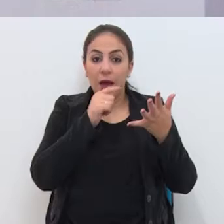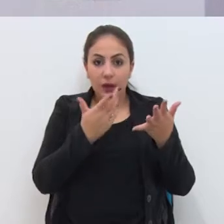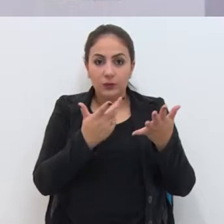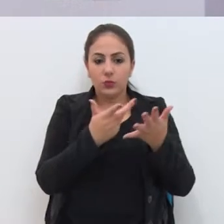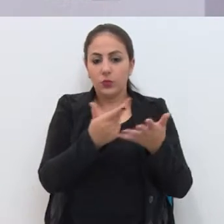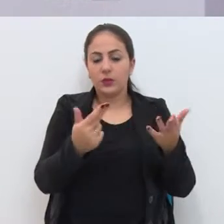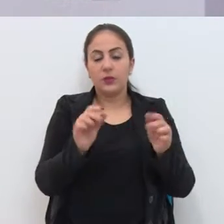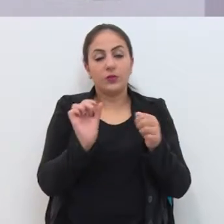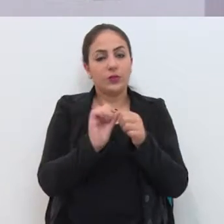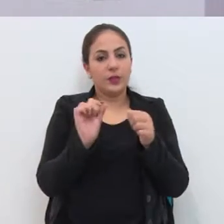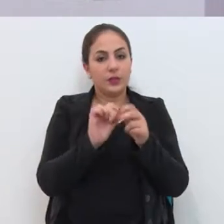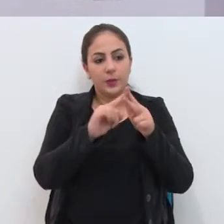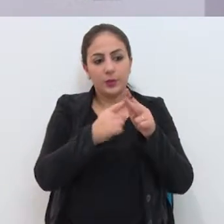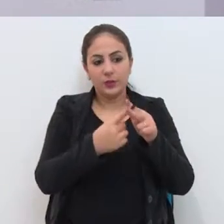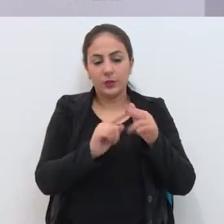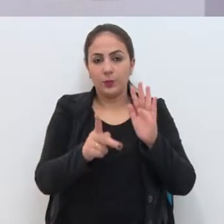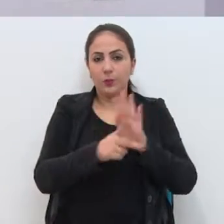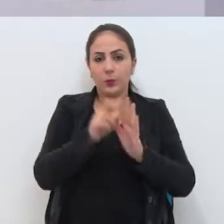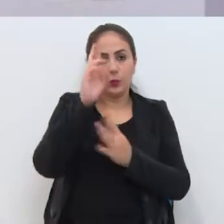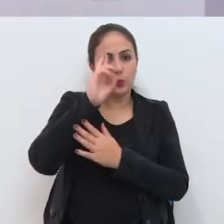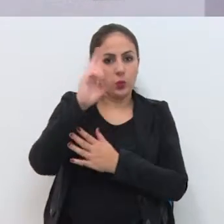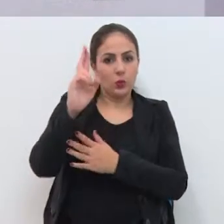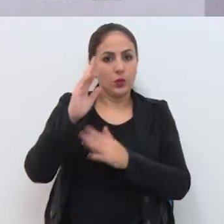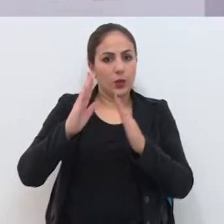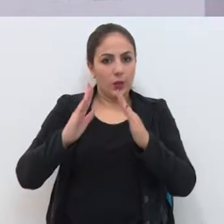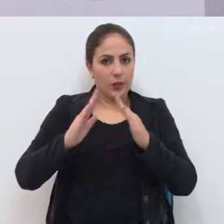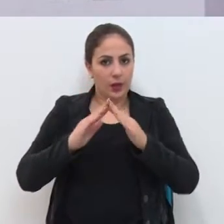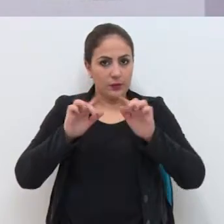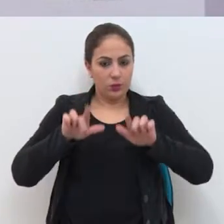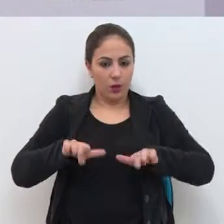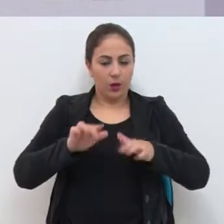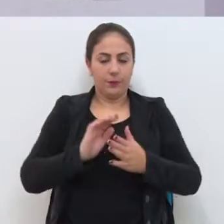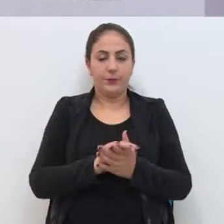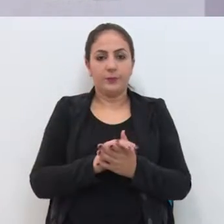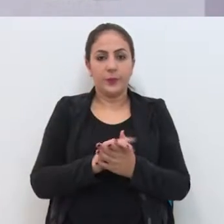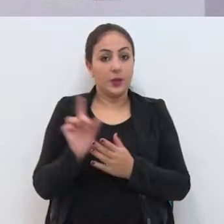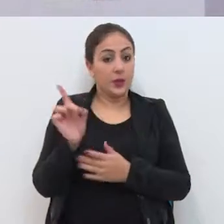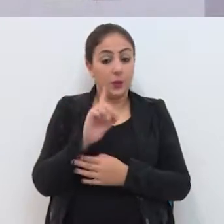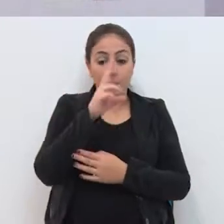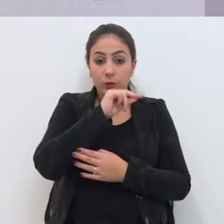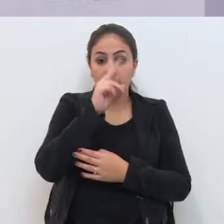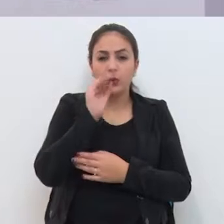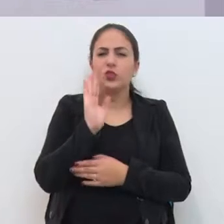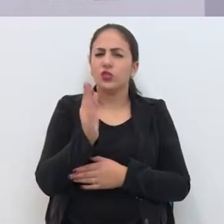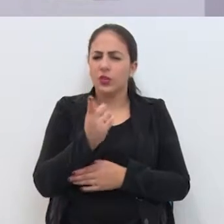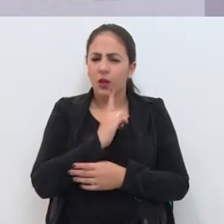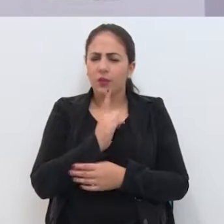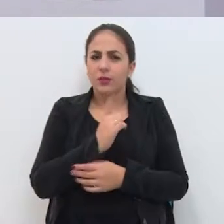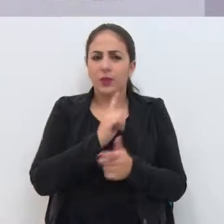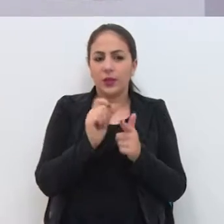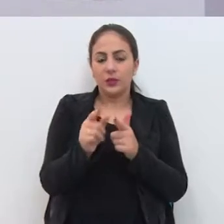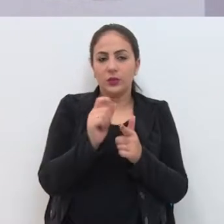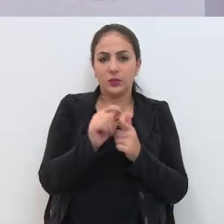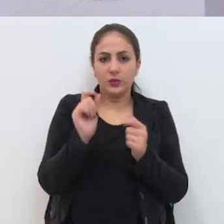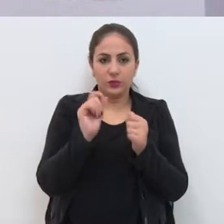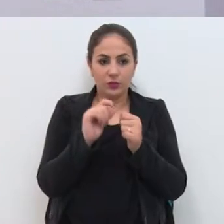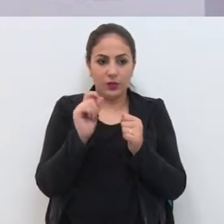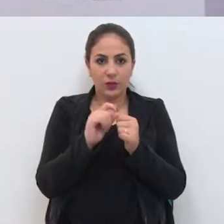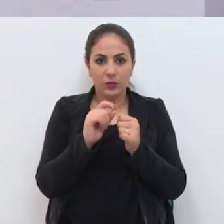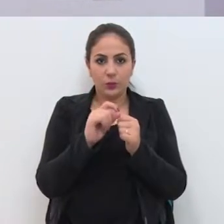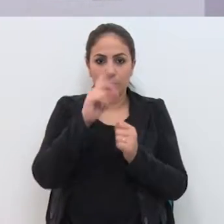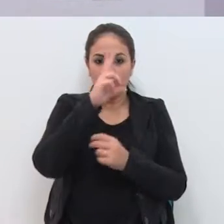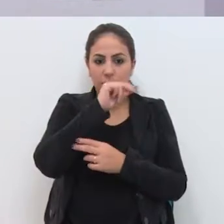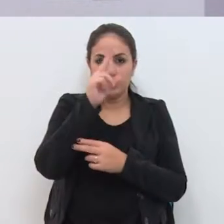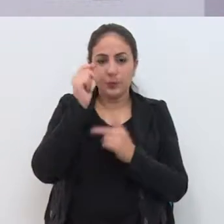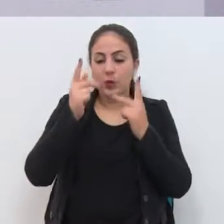pelo proprietário e não pelo município Já temos locações feitas pelo município nestes